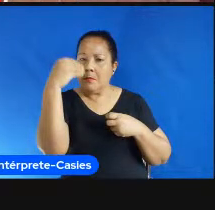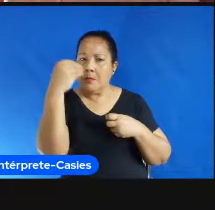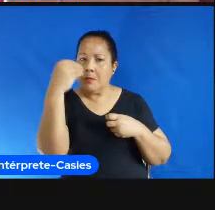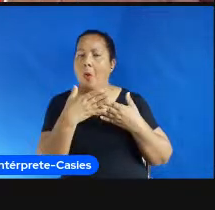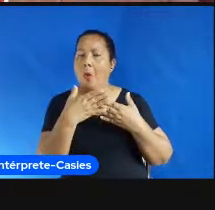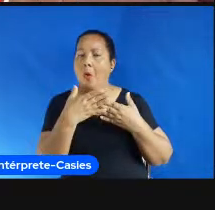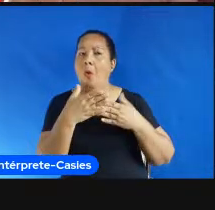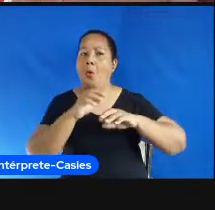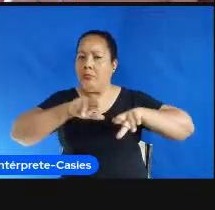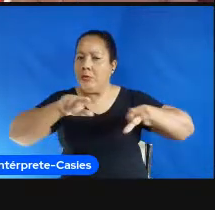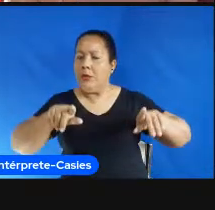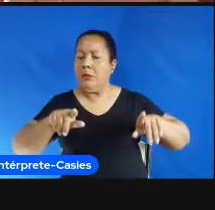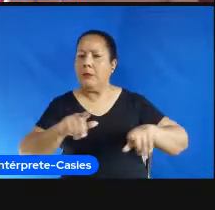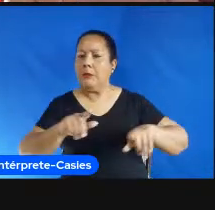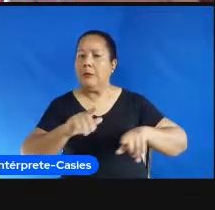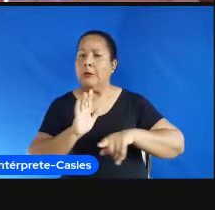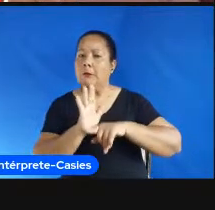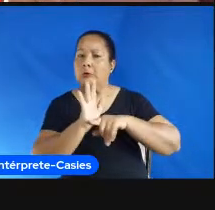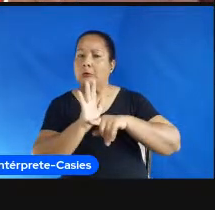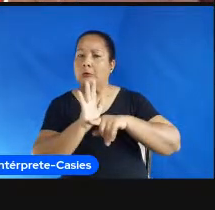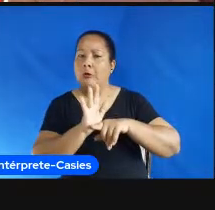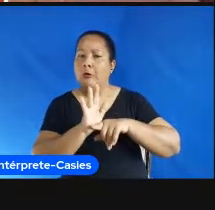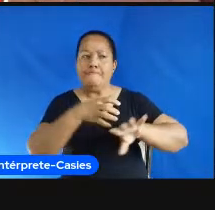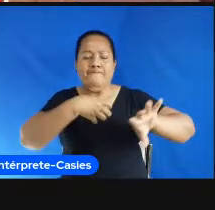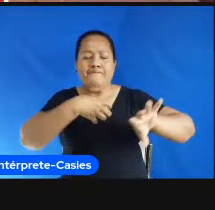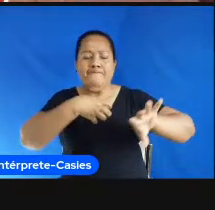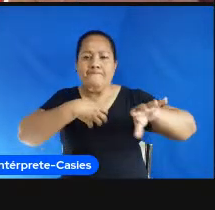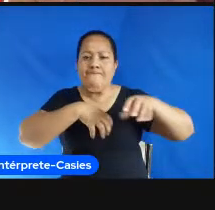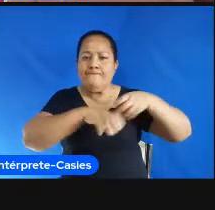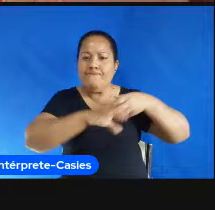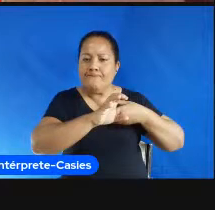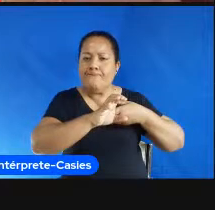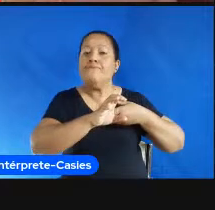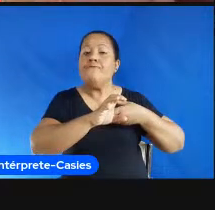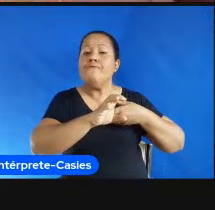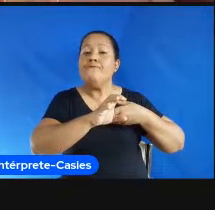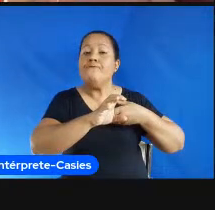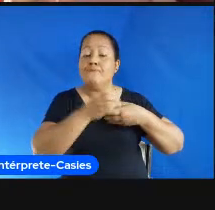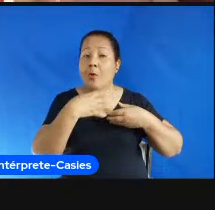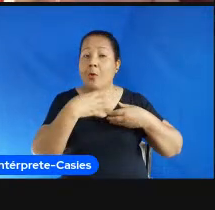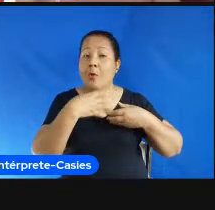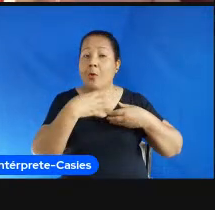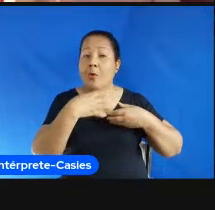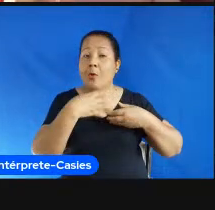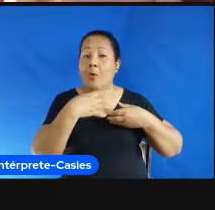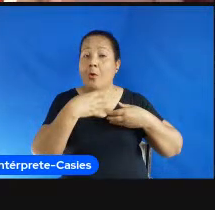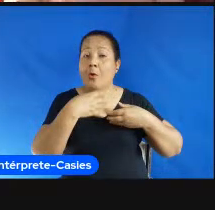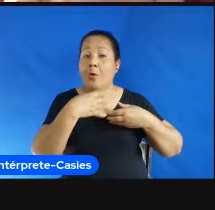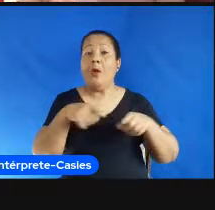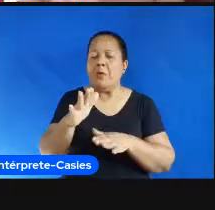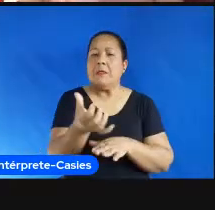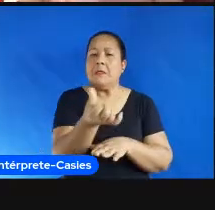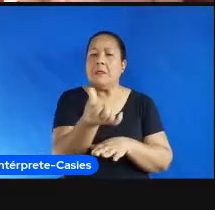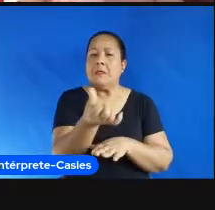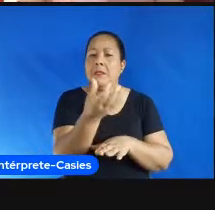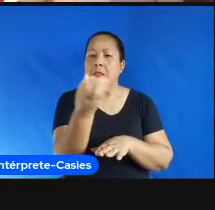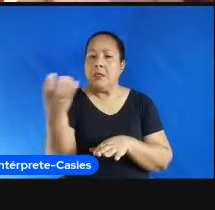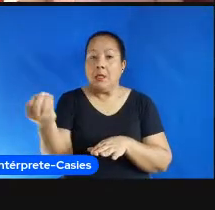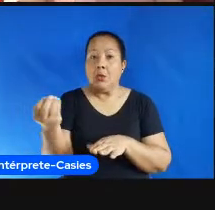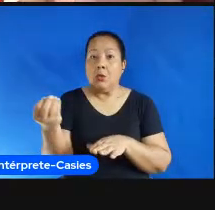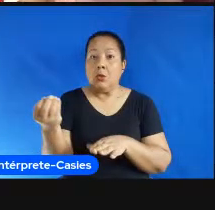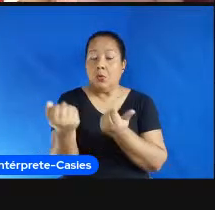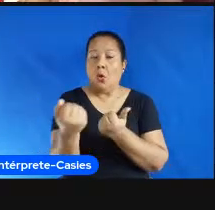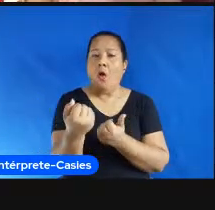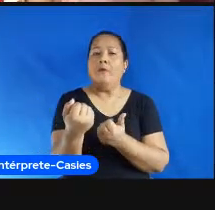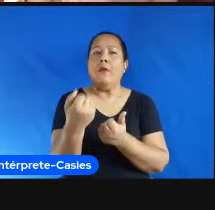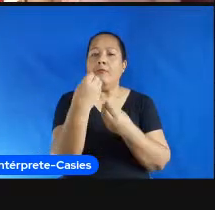e aí a gente aplicou alguns questionários com 630 jovens todos aqui do do estado do Mato Grosso é uma pesquisa